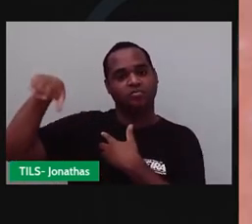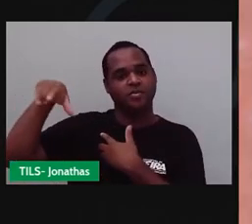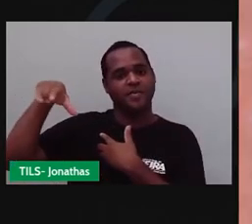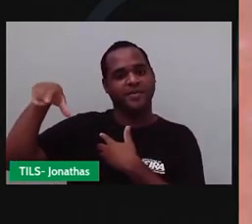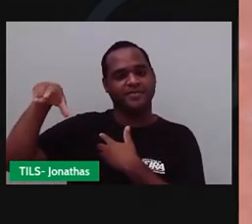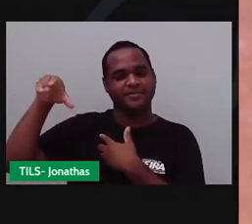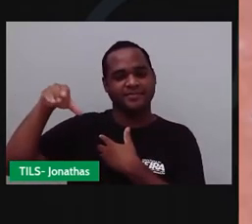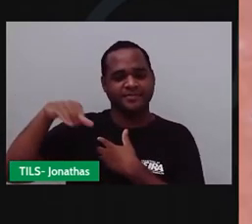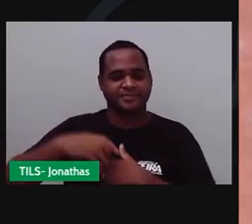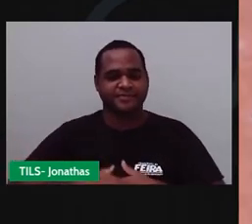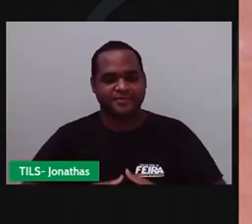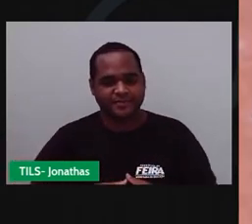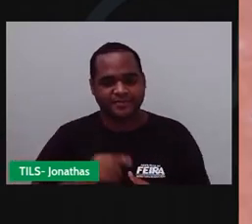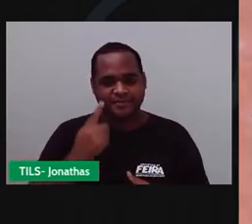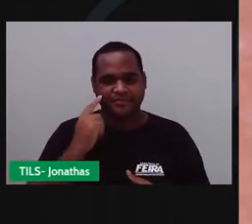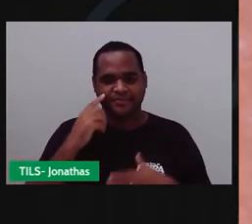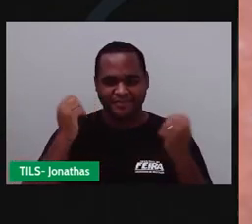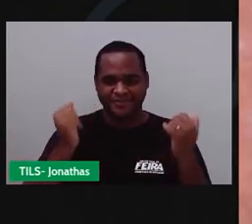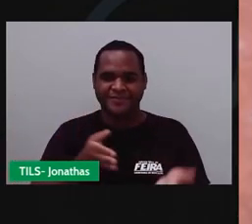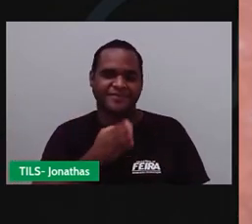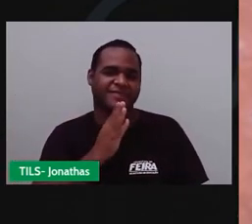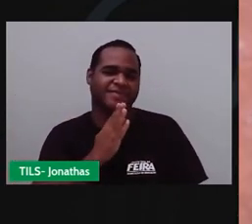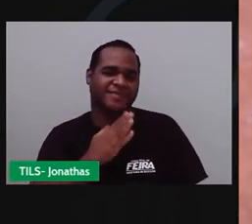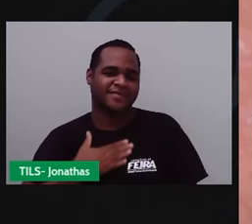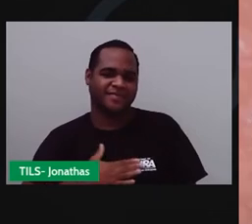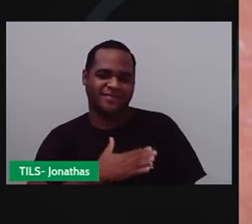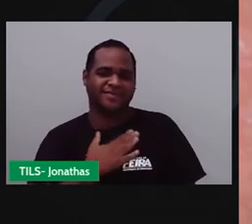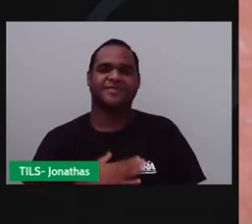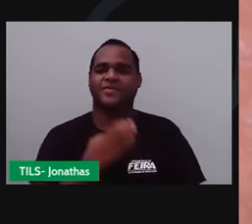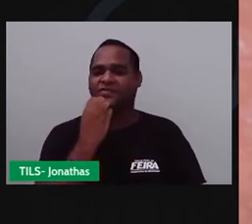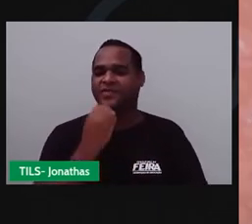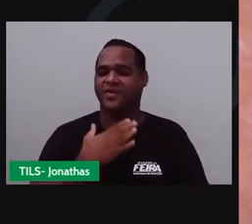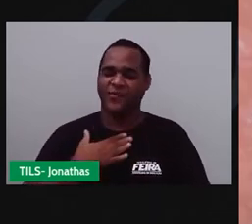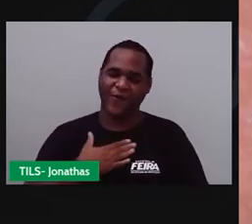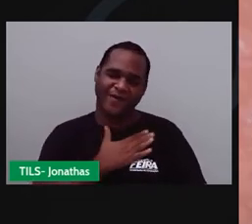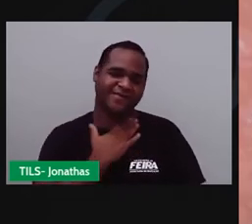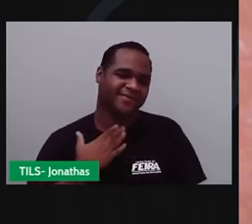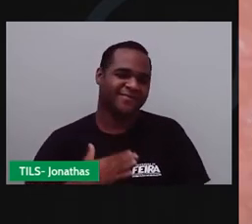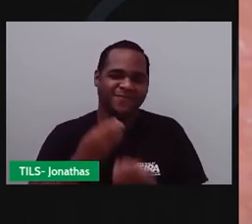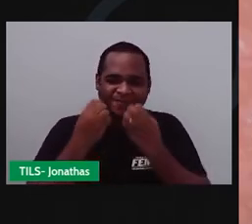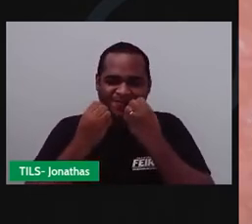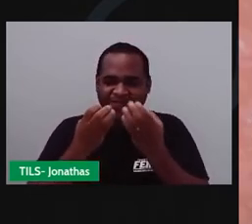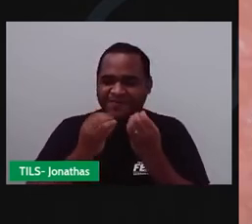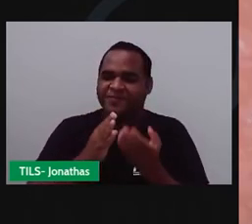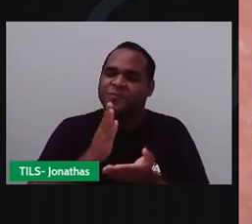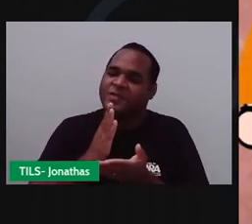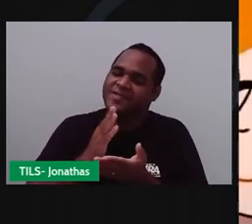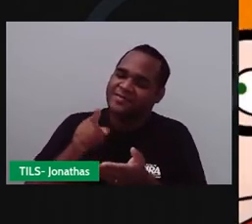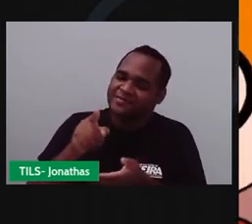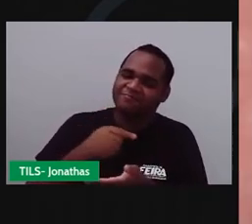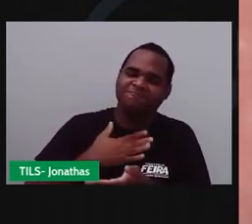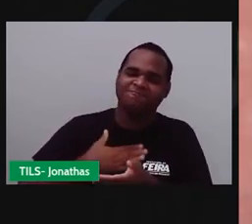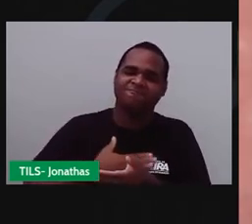Foi um grande prazer te conhecer, Charlotte. O prazer foi meu, Romano. Eu vou me despedir.